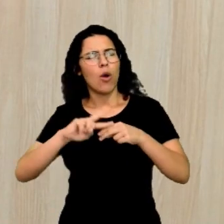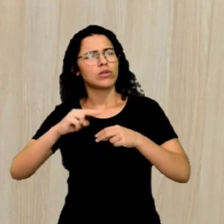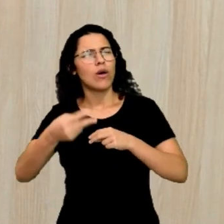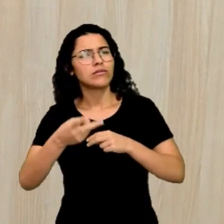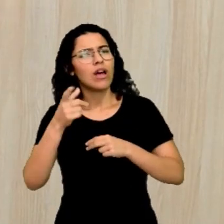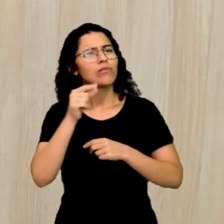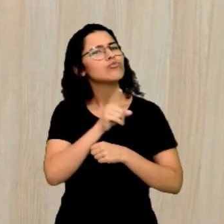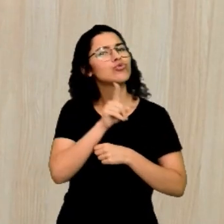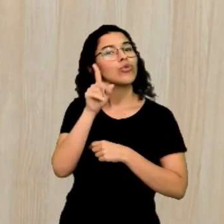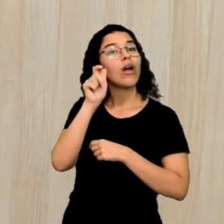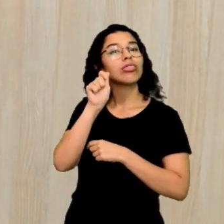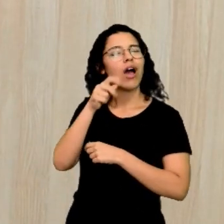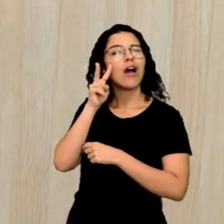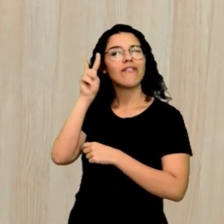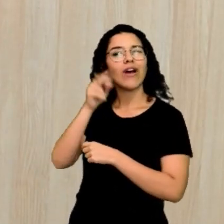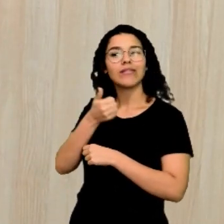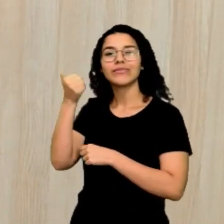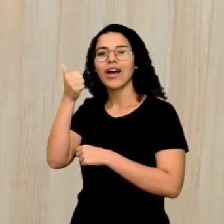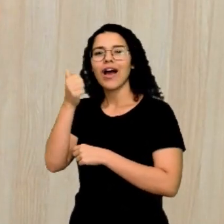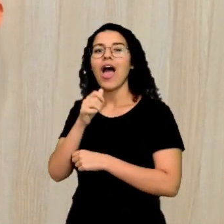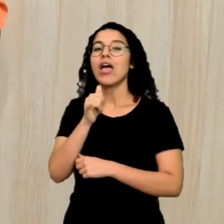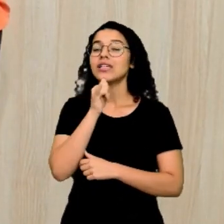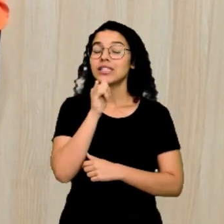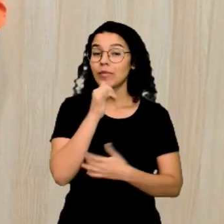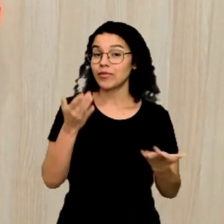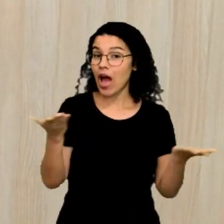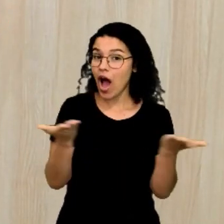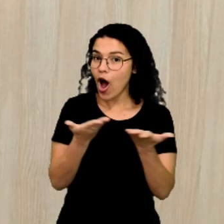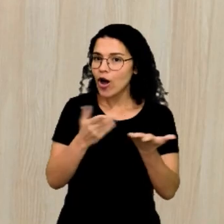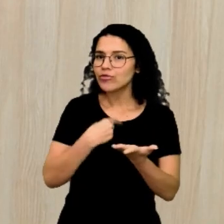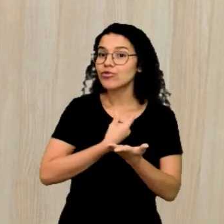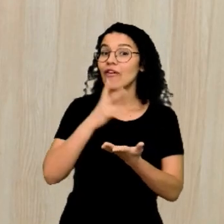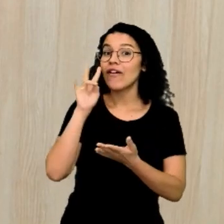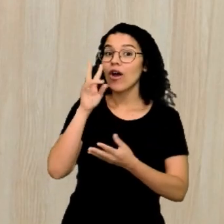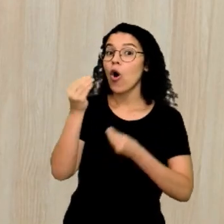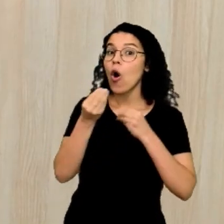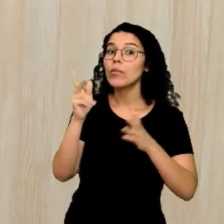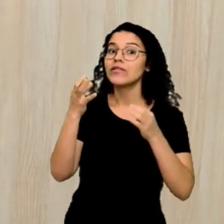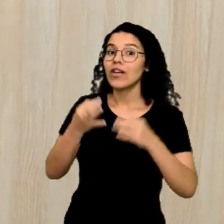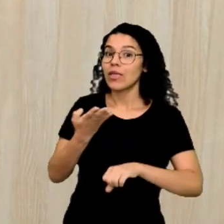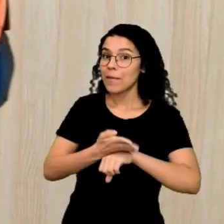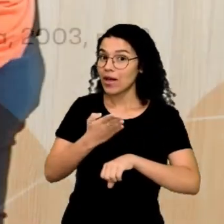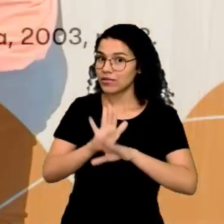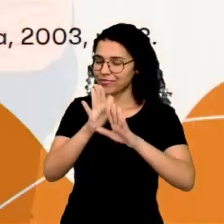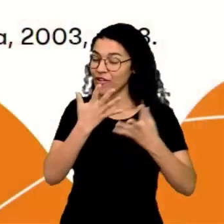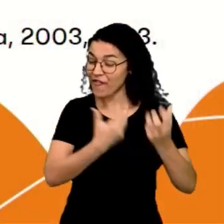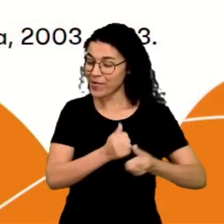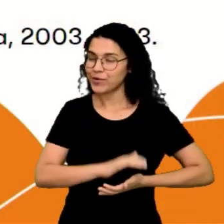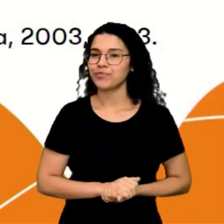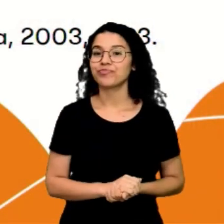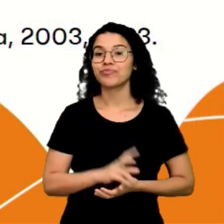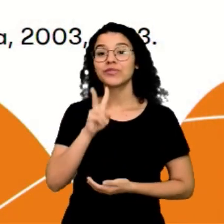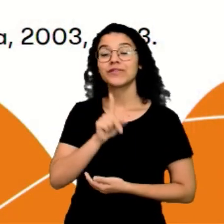vocês estão vendo aí nesse exemplo e que a gente agora vai ver na prática. Vem comigo! O texto